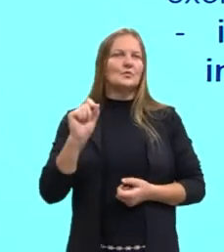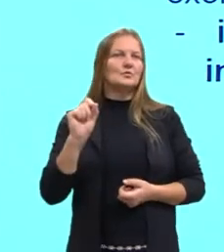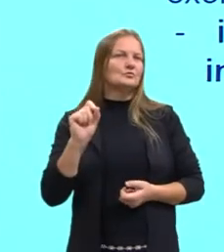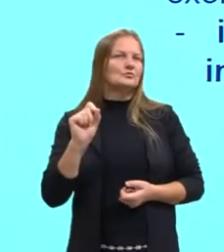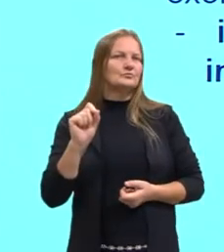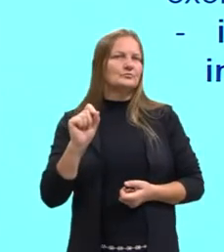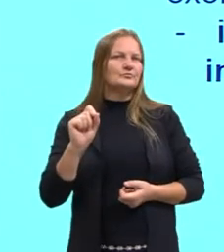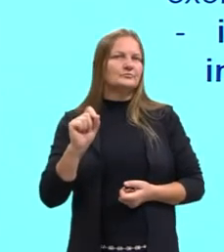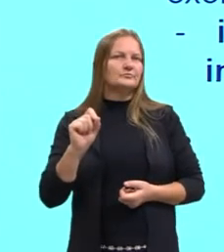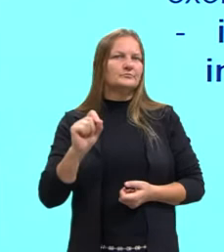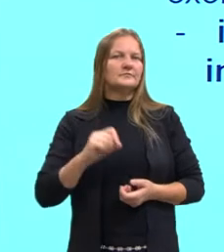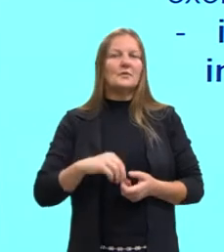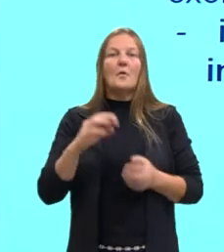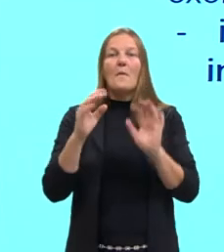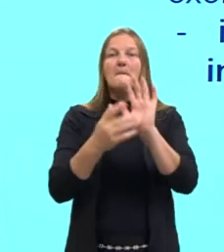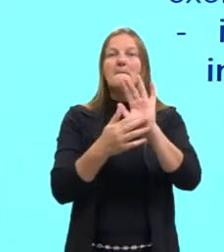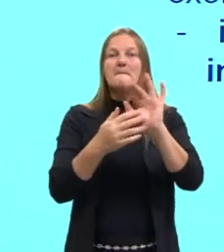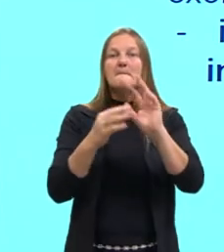Manualmente.